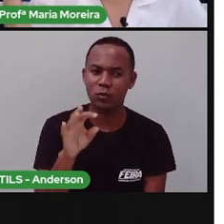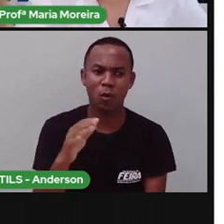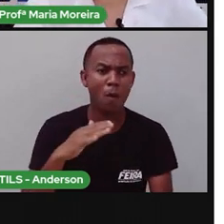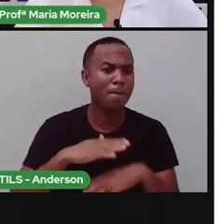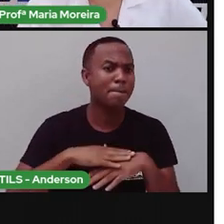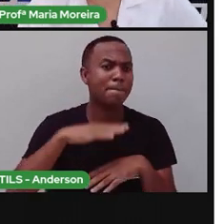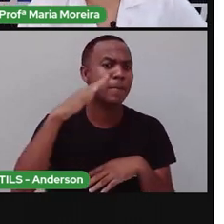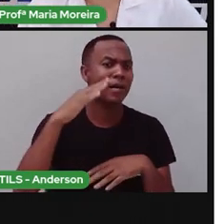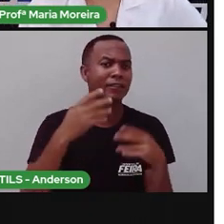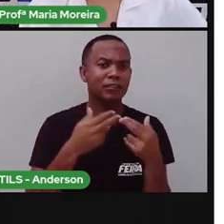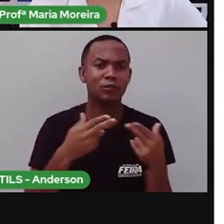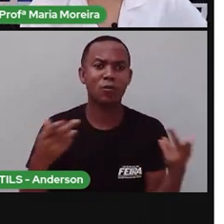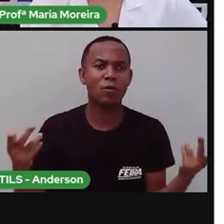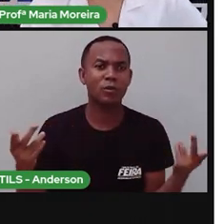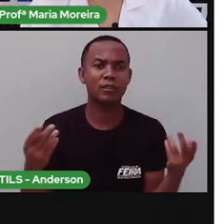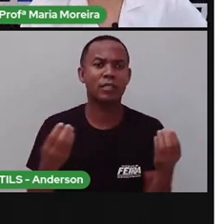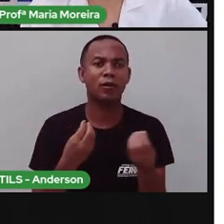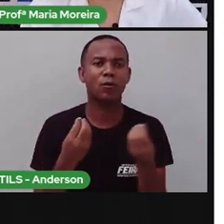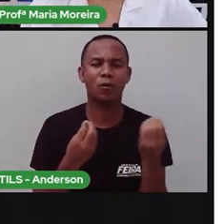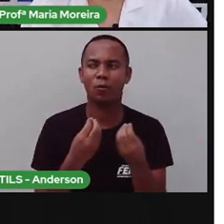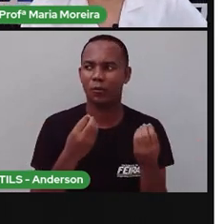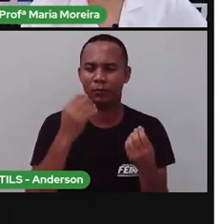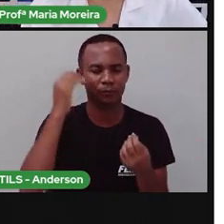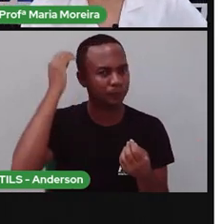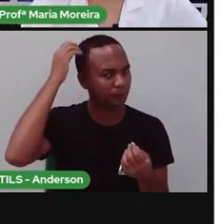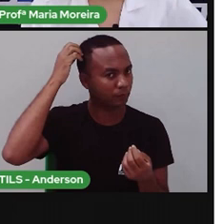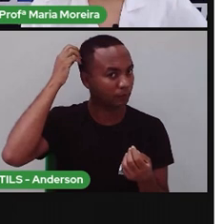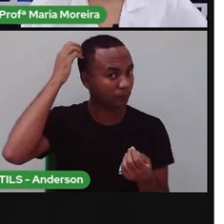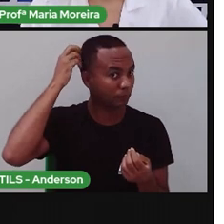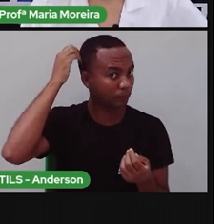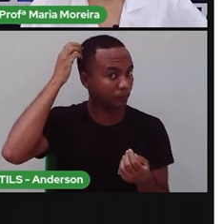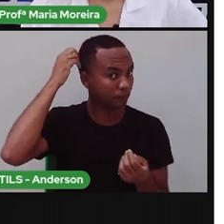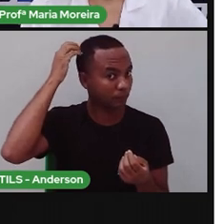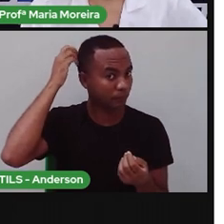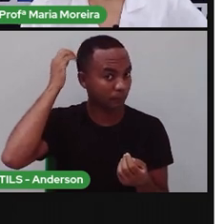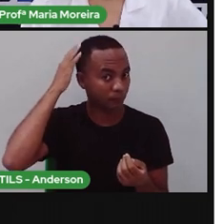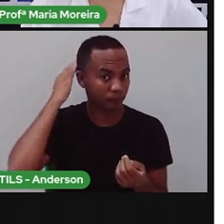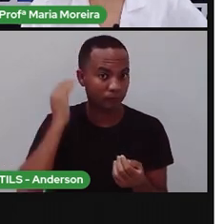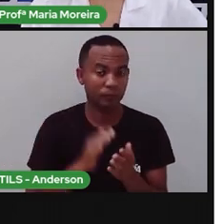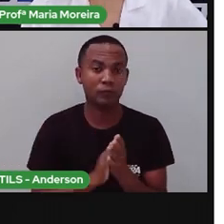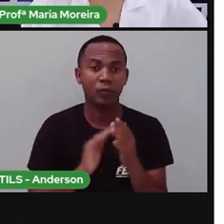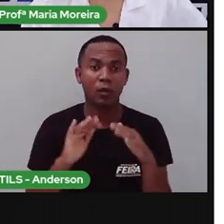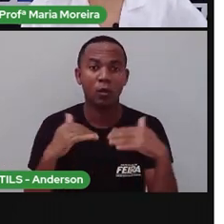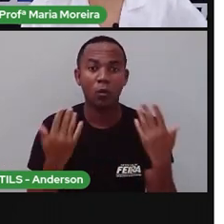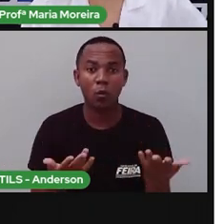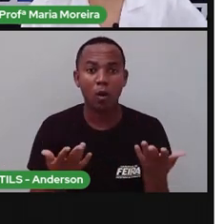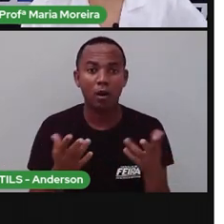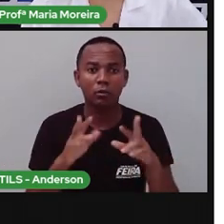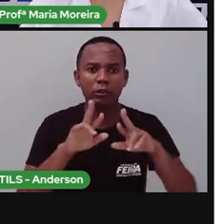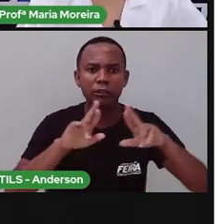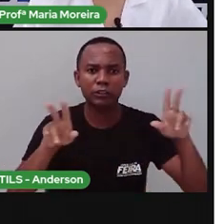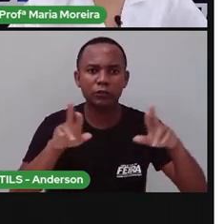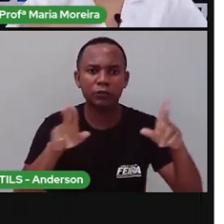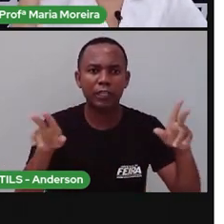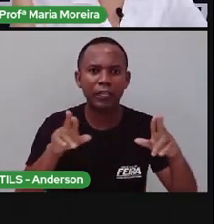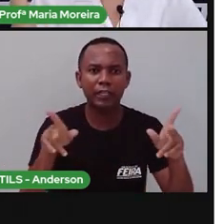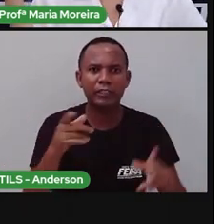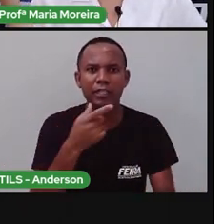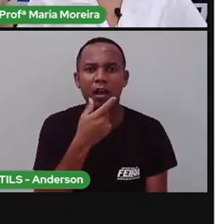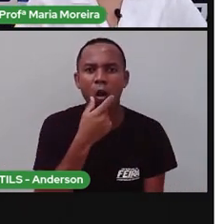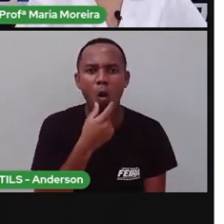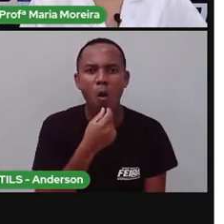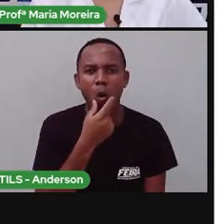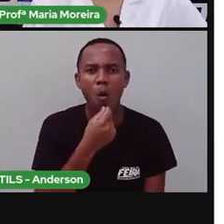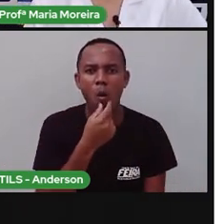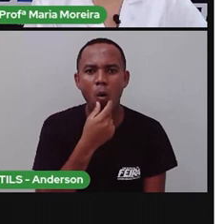tem mais coisas aí por trás disso, tá? Bom, qual a diferença do homem,